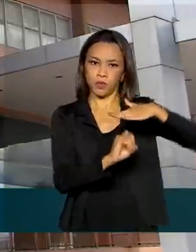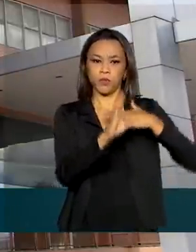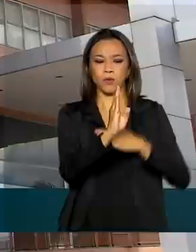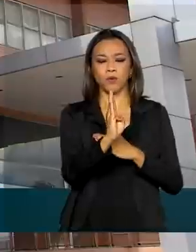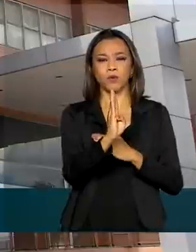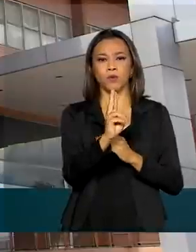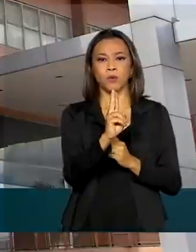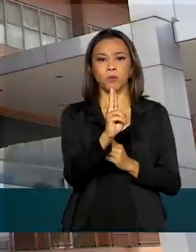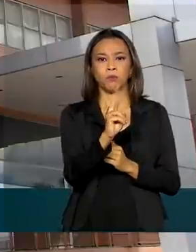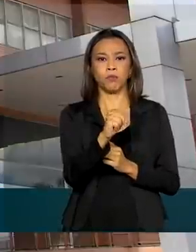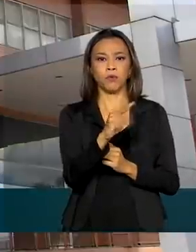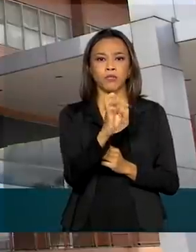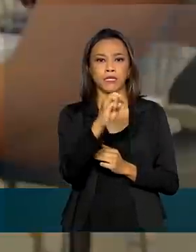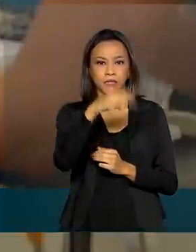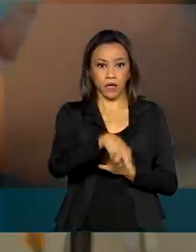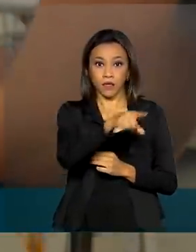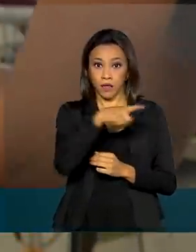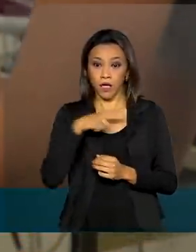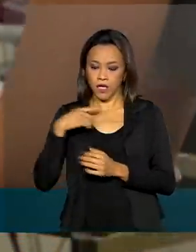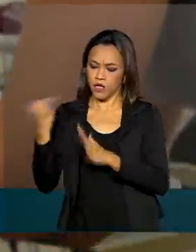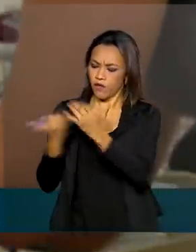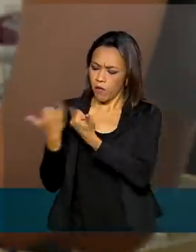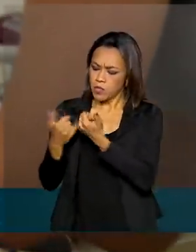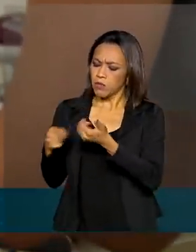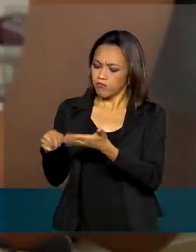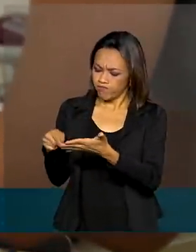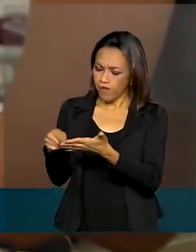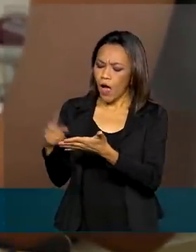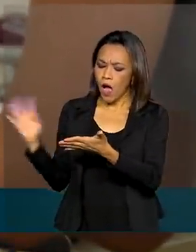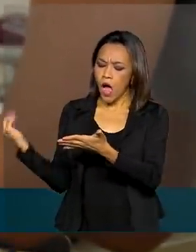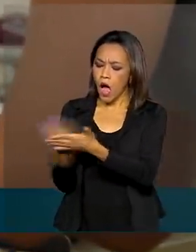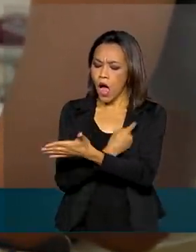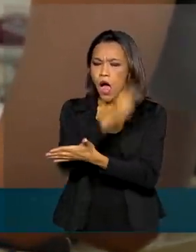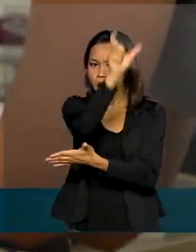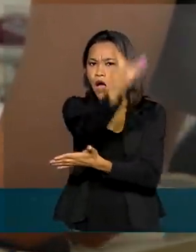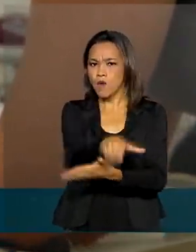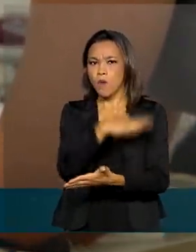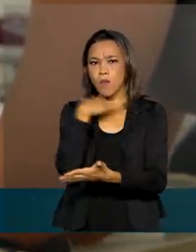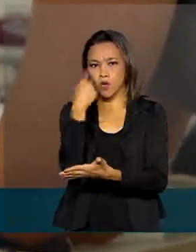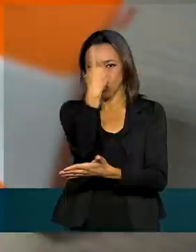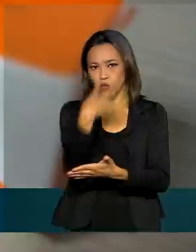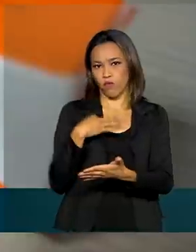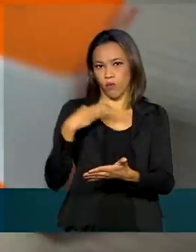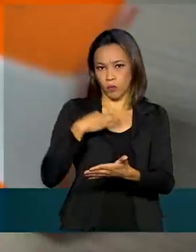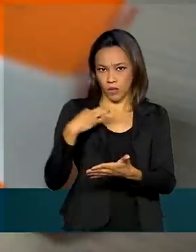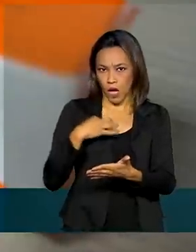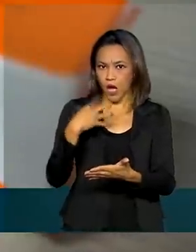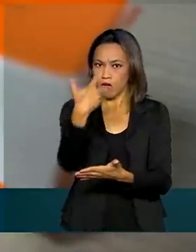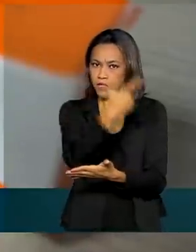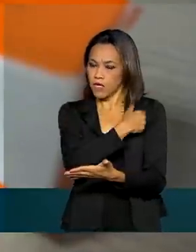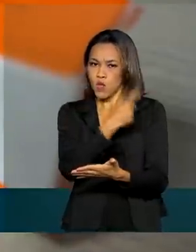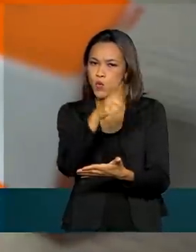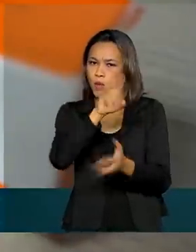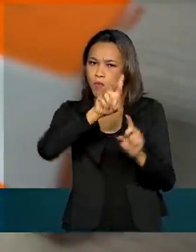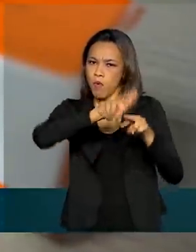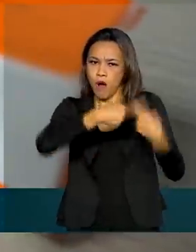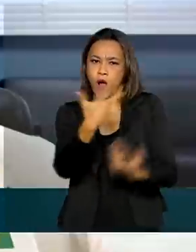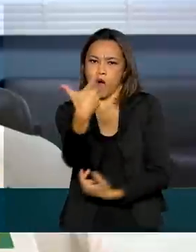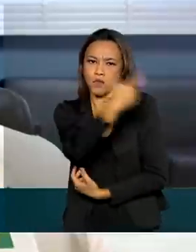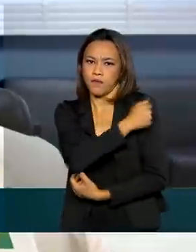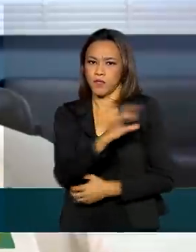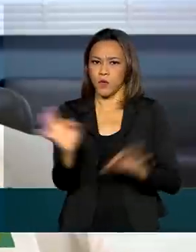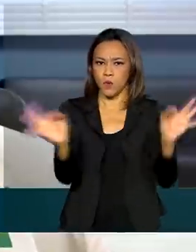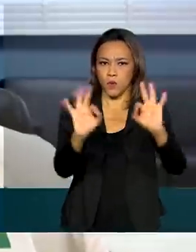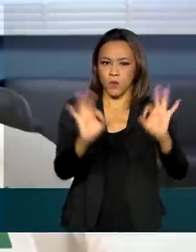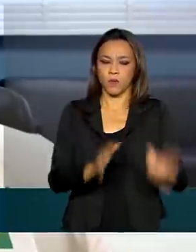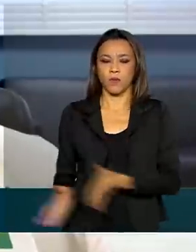agência tem informações que garantem que o evento adverso grave ocorrido com um dos voluntários não tem relação com a vacina.